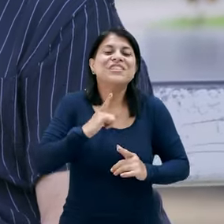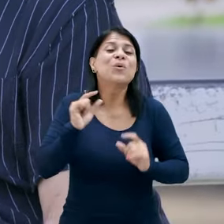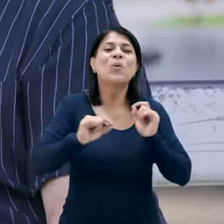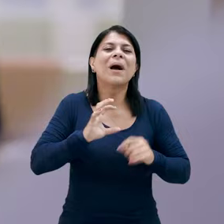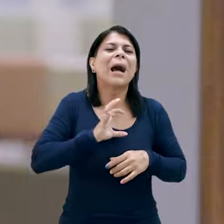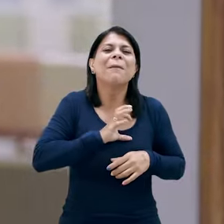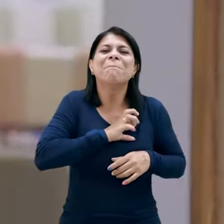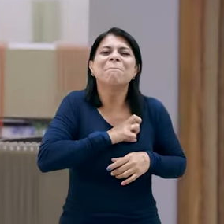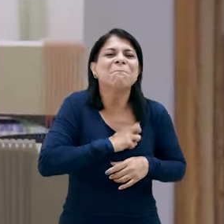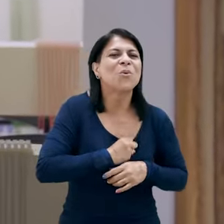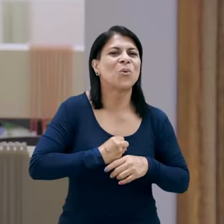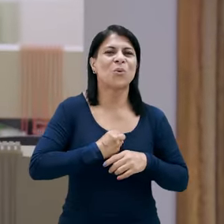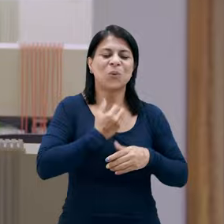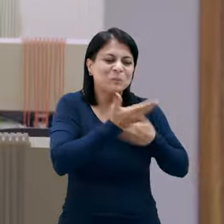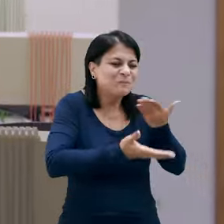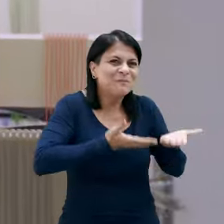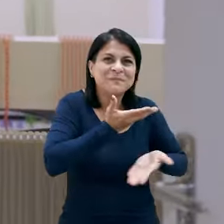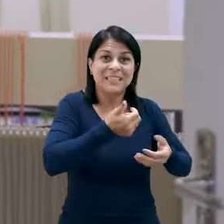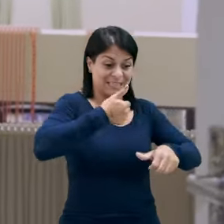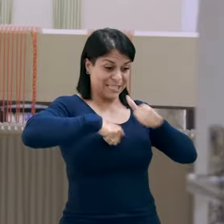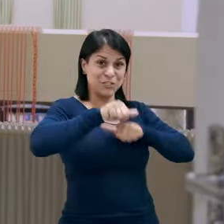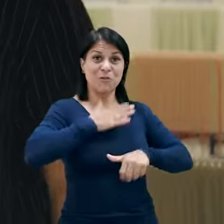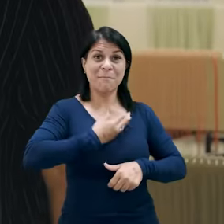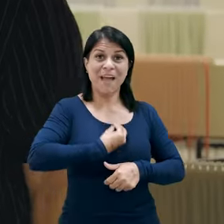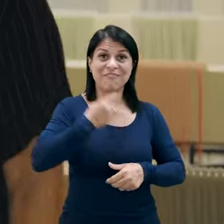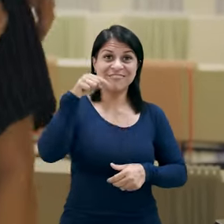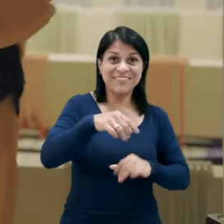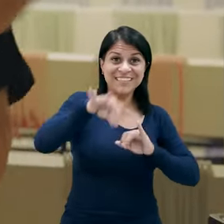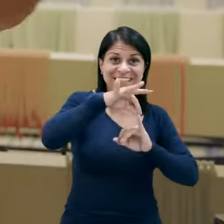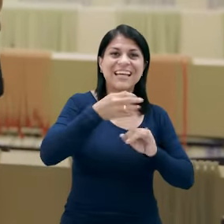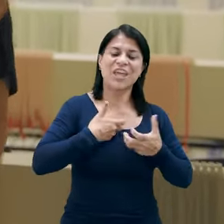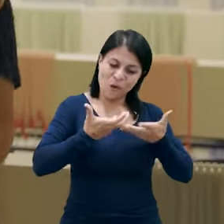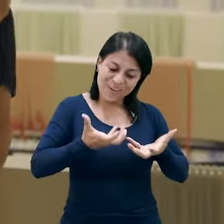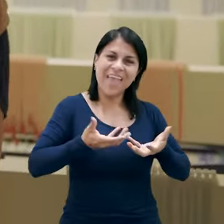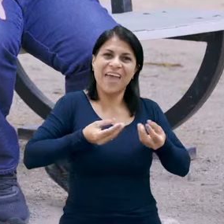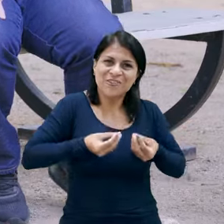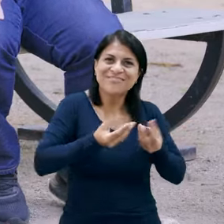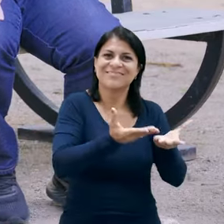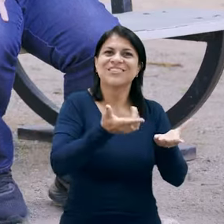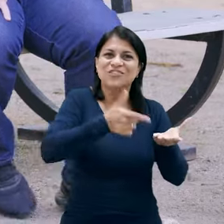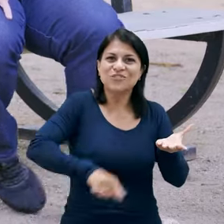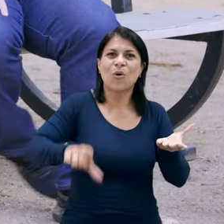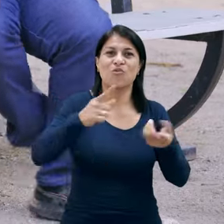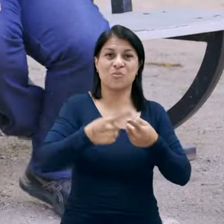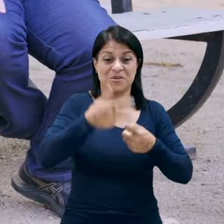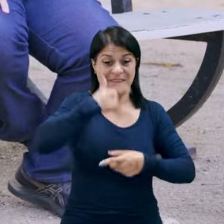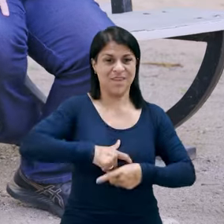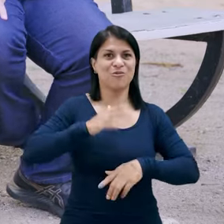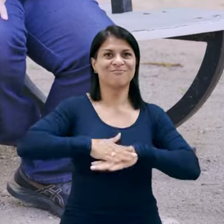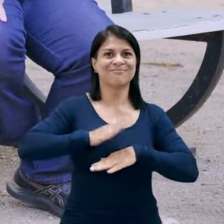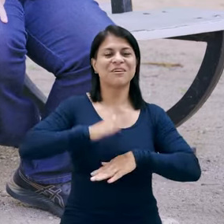amor, né? Foi o local que me transformou e quis dar a minha contribuição na instituição que me permitiu ser